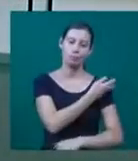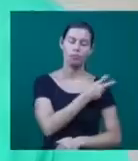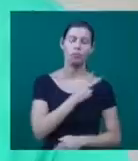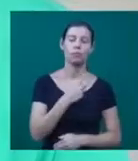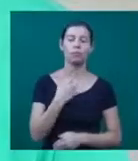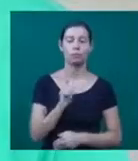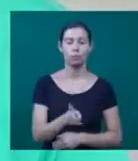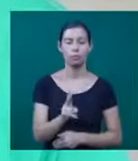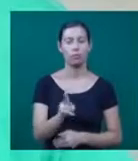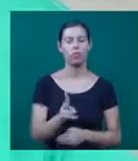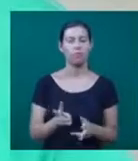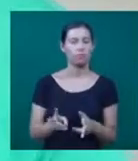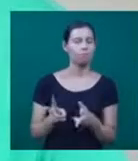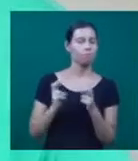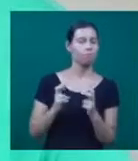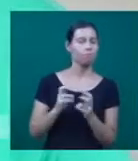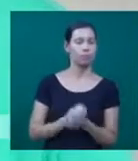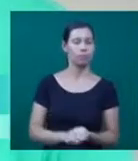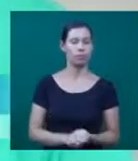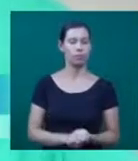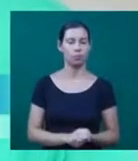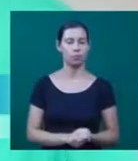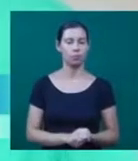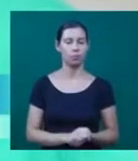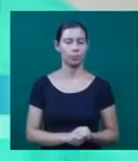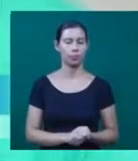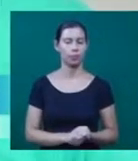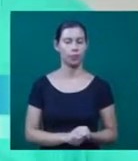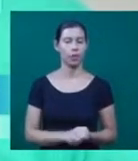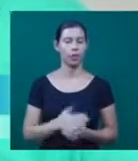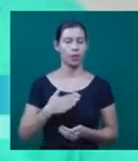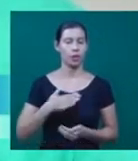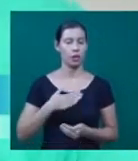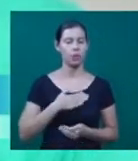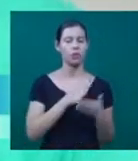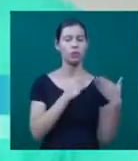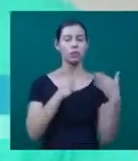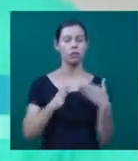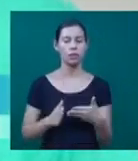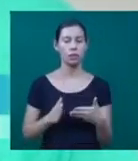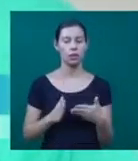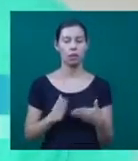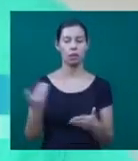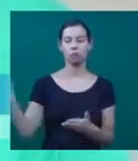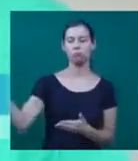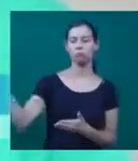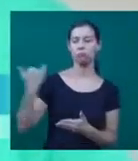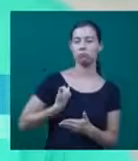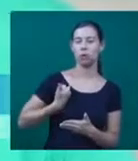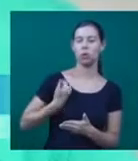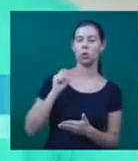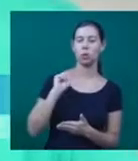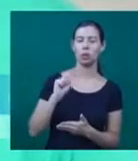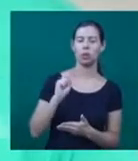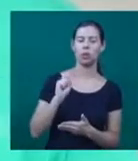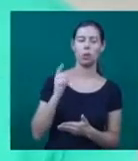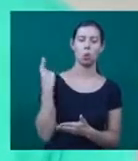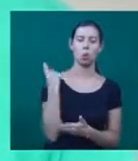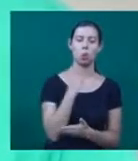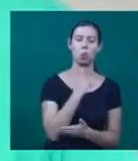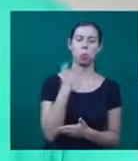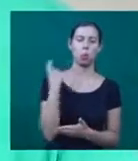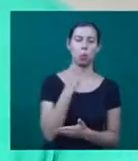tudo. E chegando a esse lugar, essa pessoa falou para mim, nossa, mas que perfume forte, que cheiro forte é esse? Mas